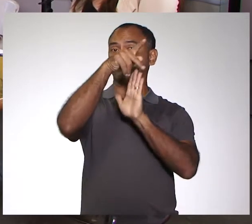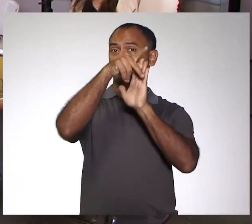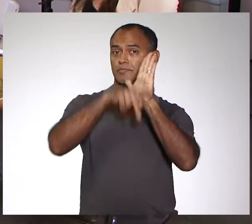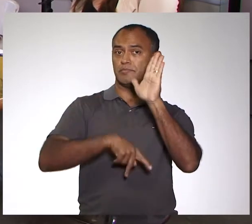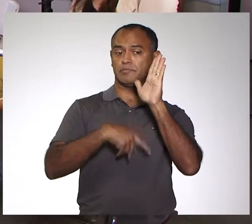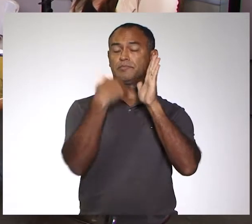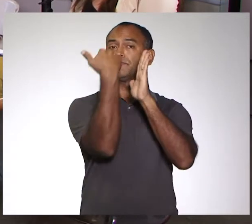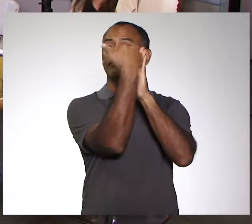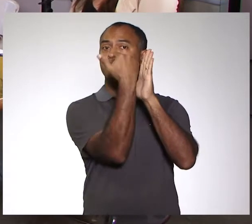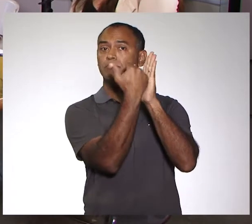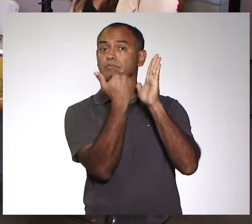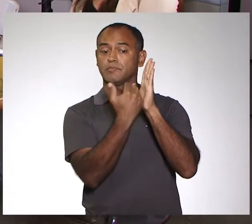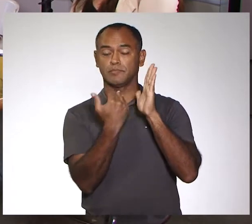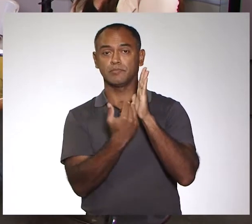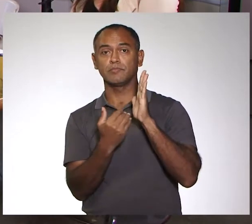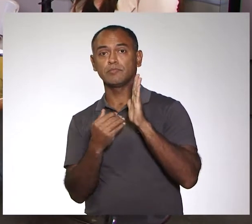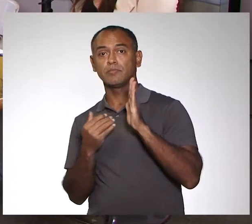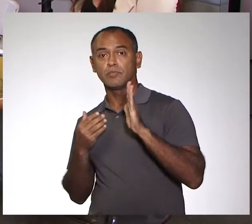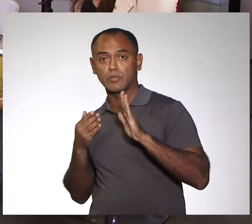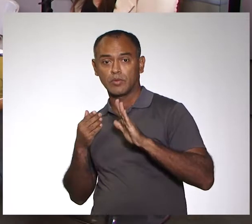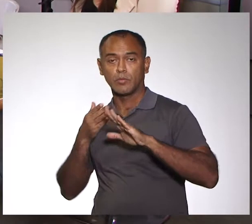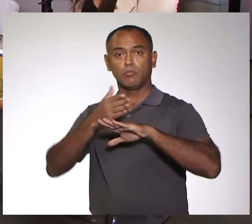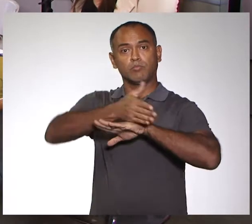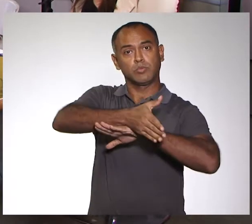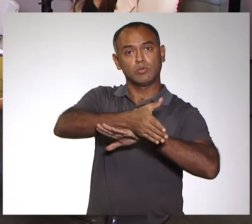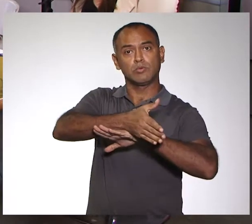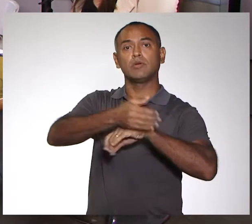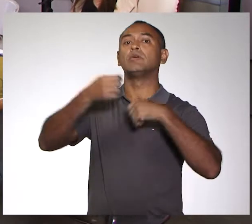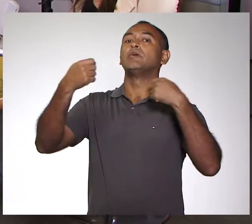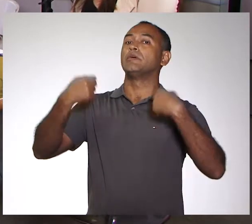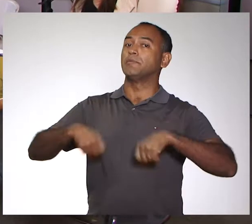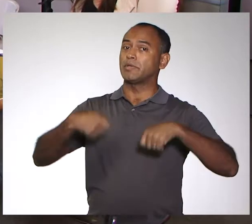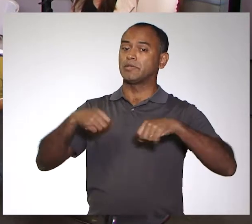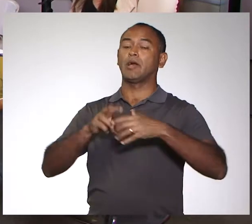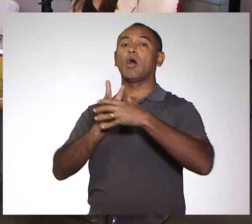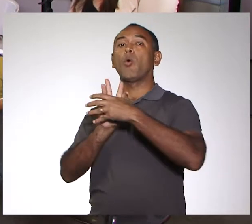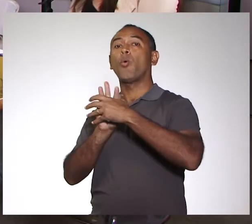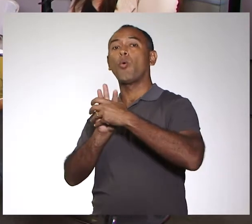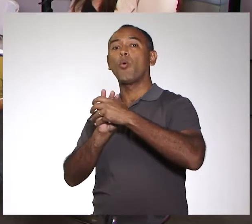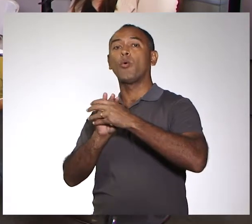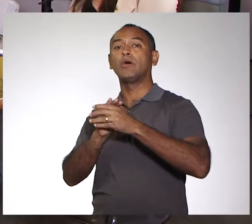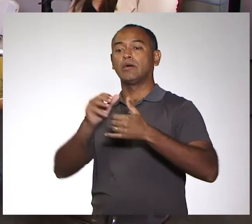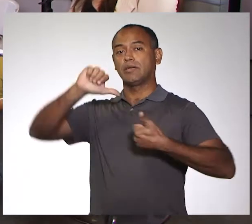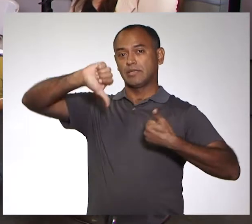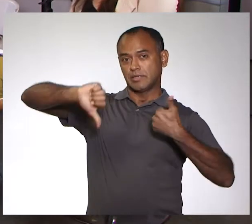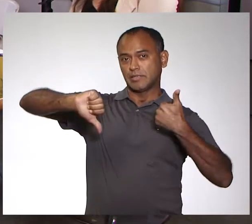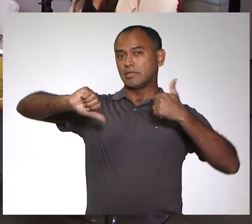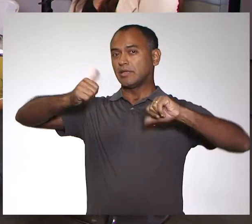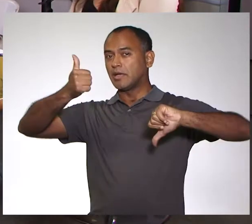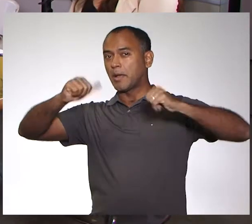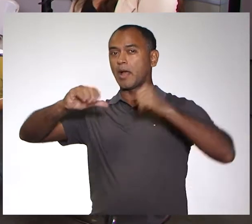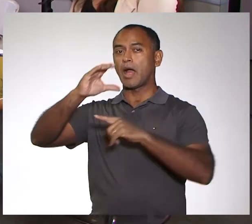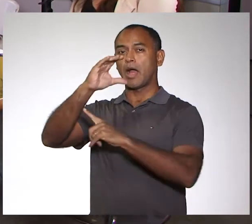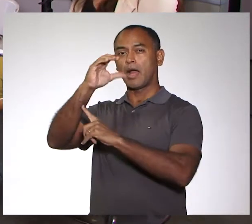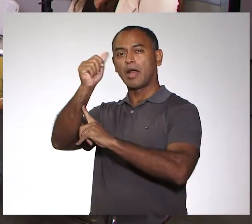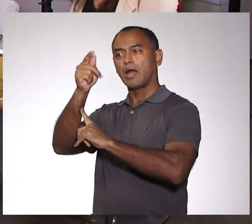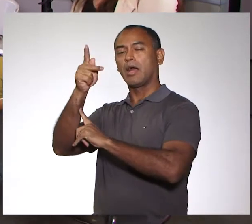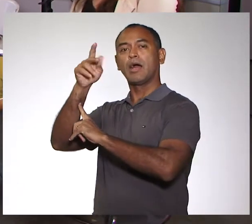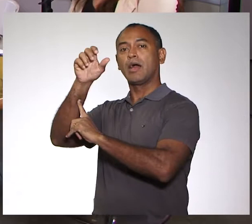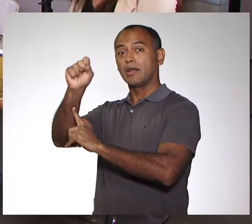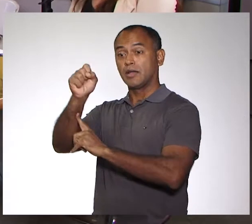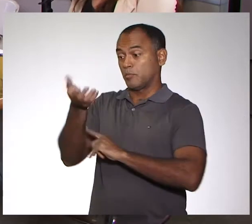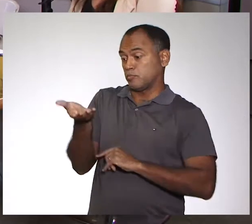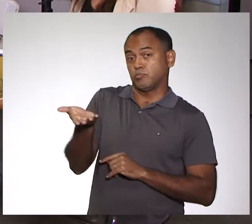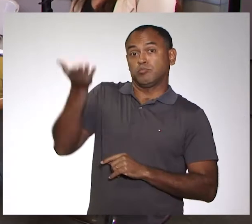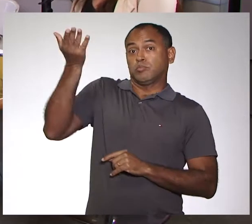projetos, a instituição promotora também tem que ter uma avaliação CAPES acima de 5. Essa